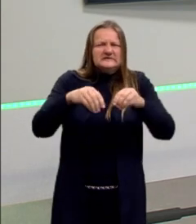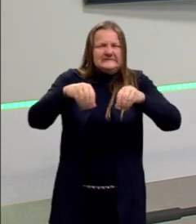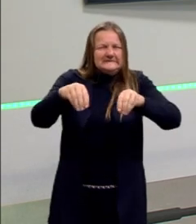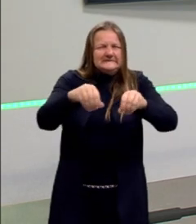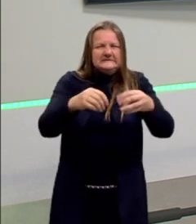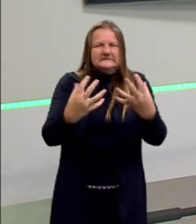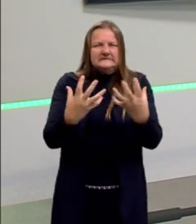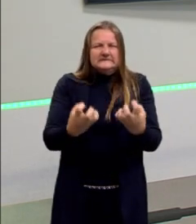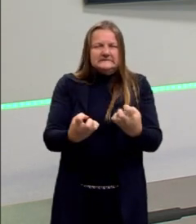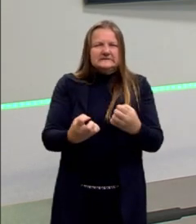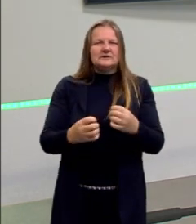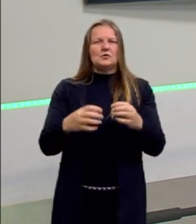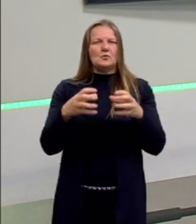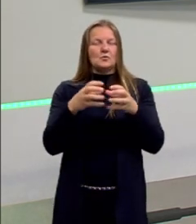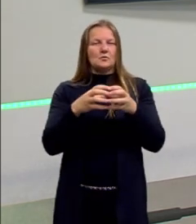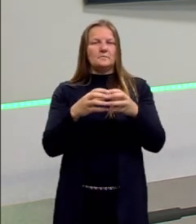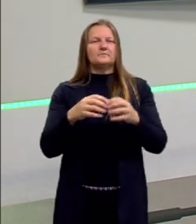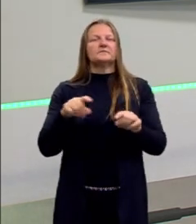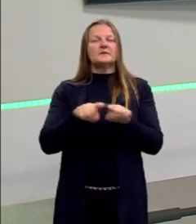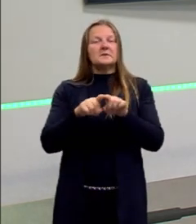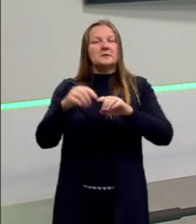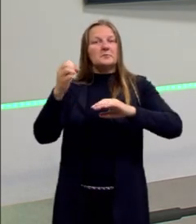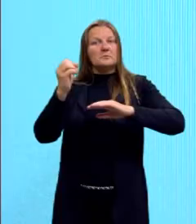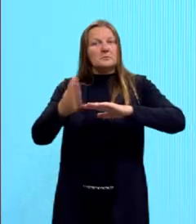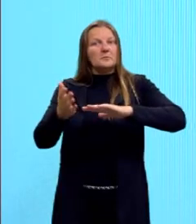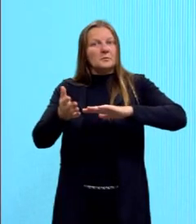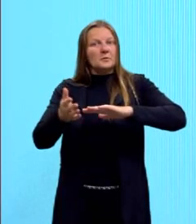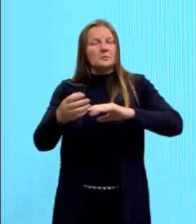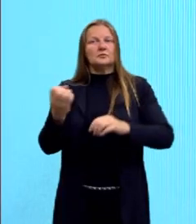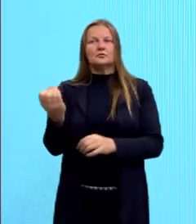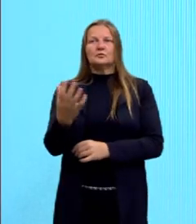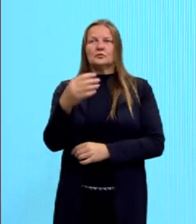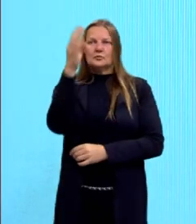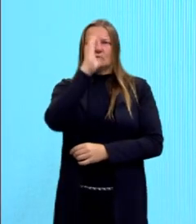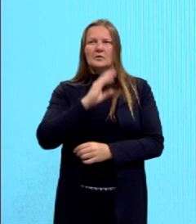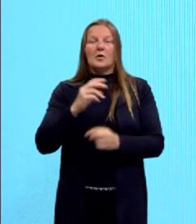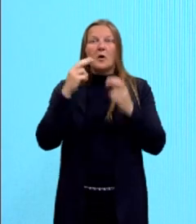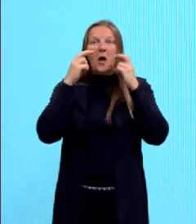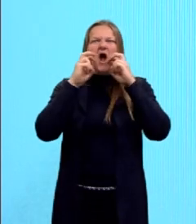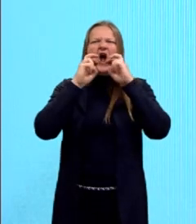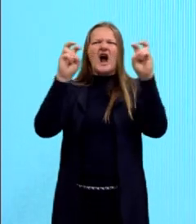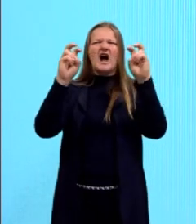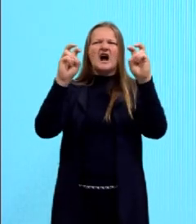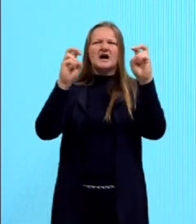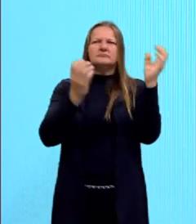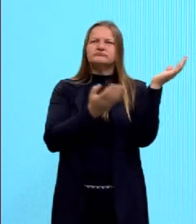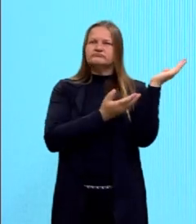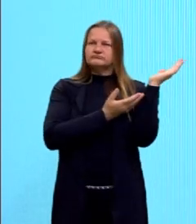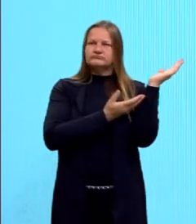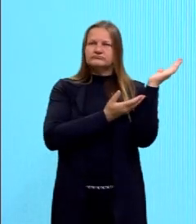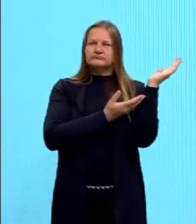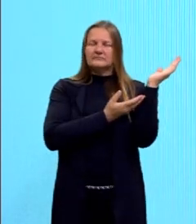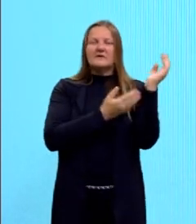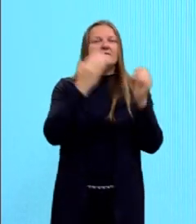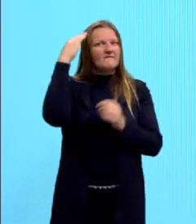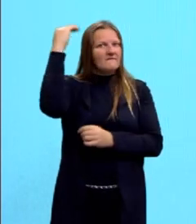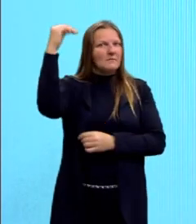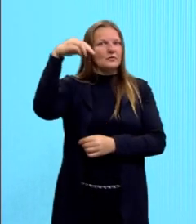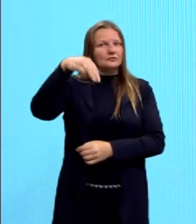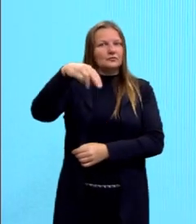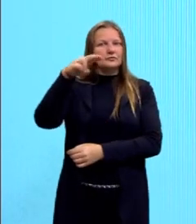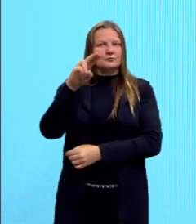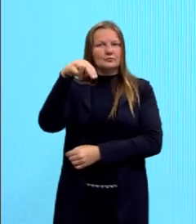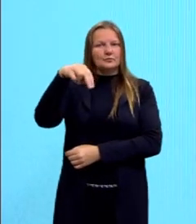falar do modernismo aqui no Brasil. Mas aqui, olhando para os movimentos de vanguarda, olha aí o Grito, do Mutch.